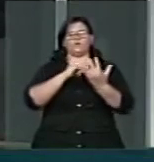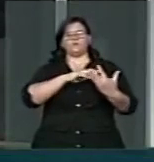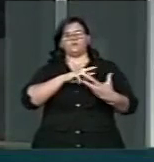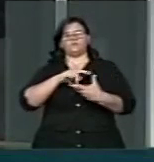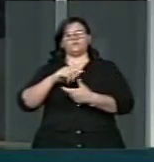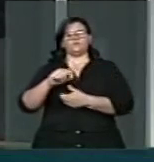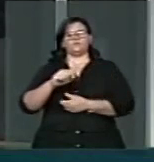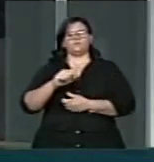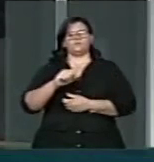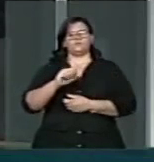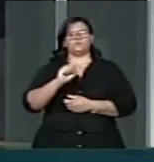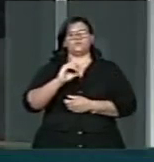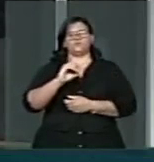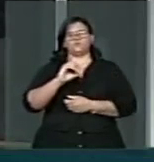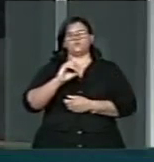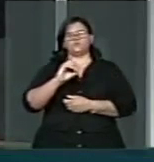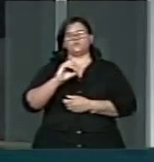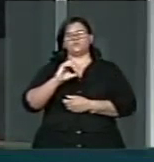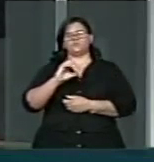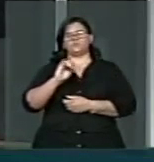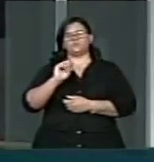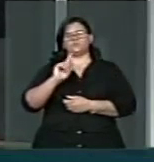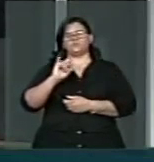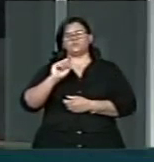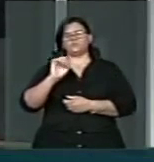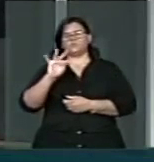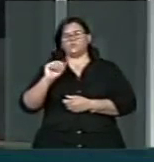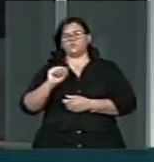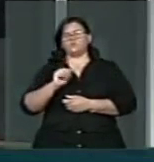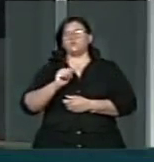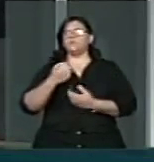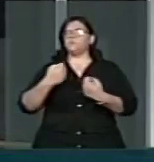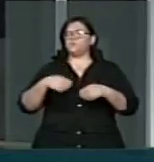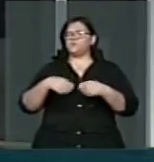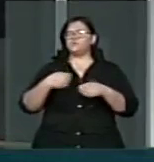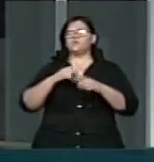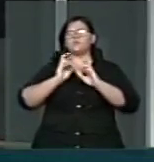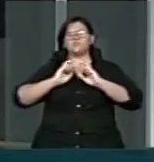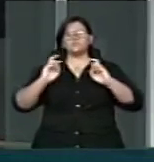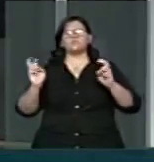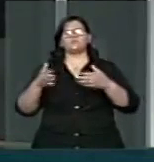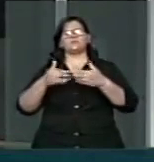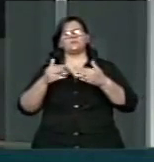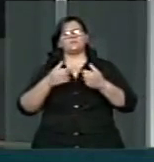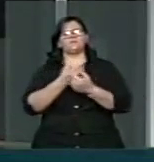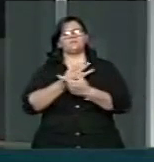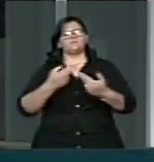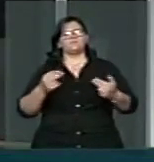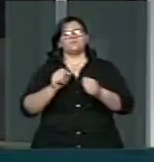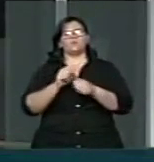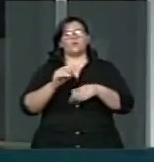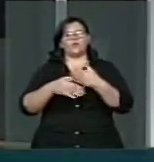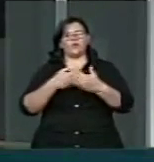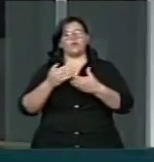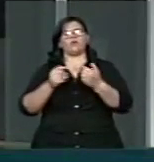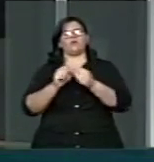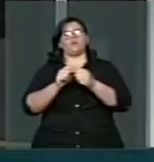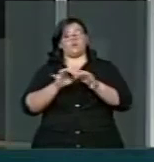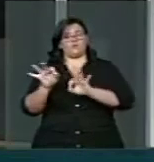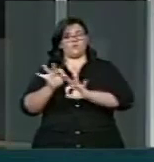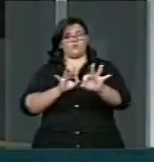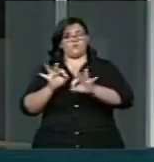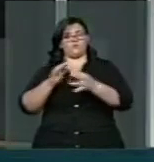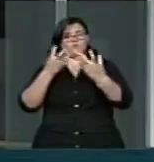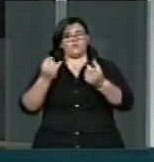sensível às legítimas demandas de trabalhadores por melhores condições laborais, decidiu pela organização